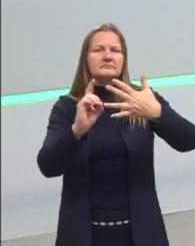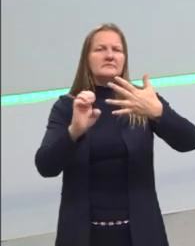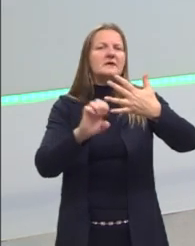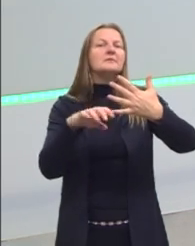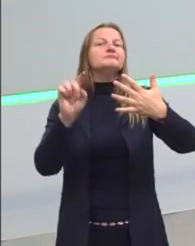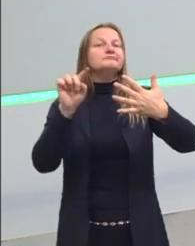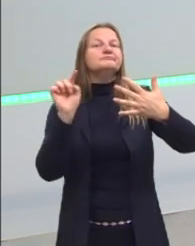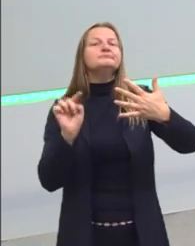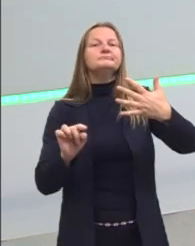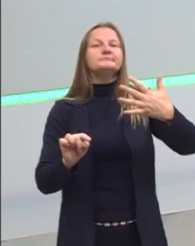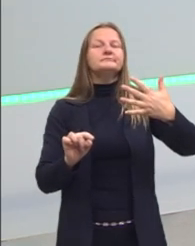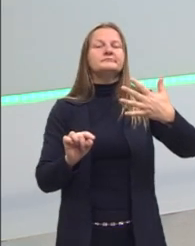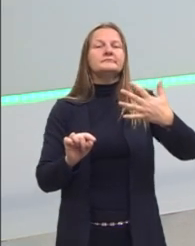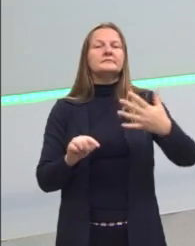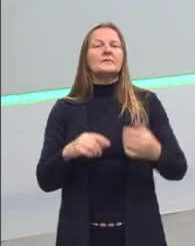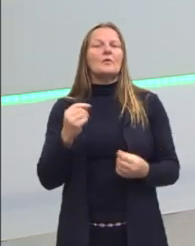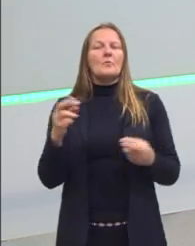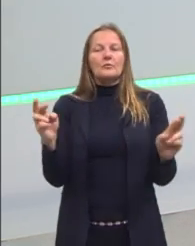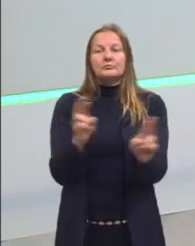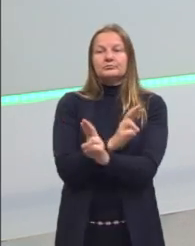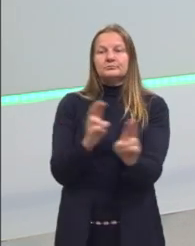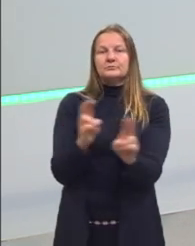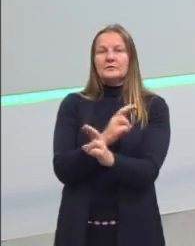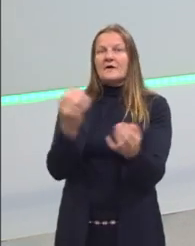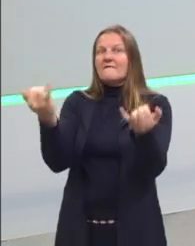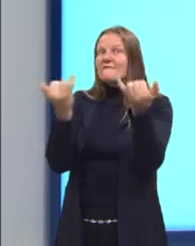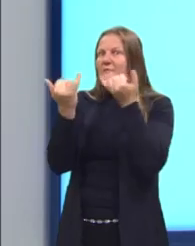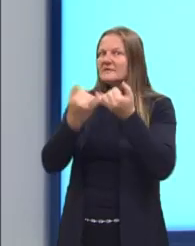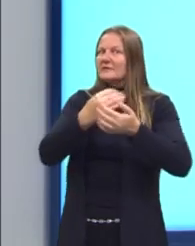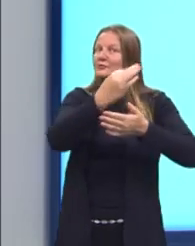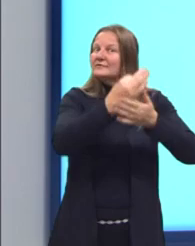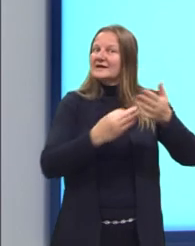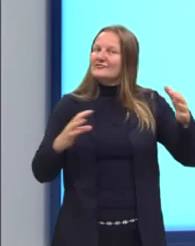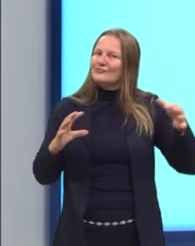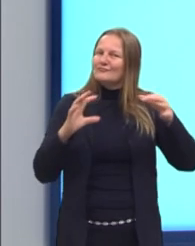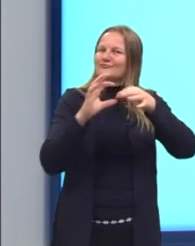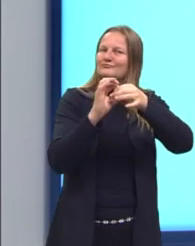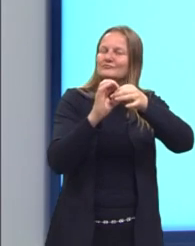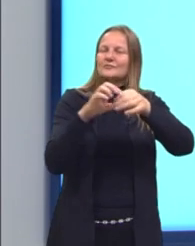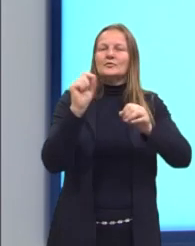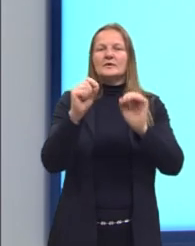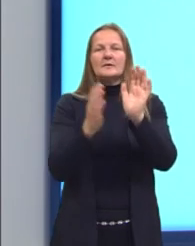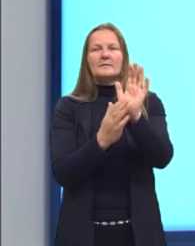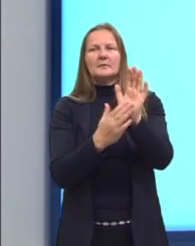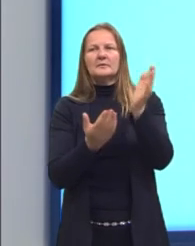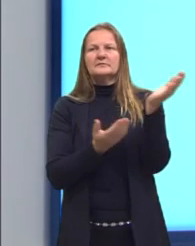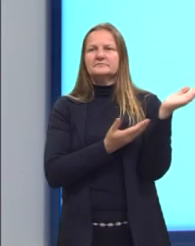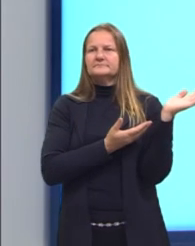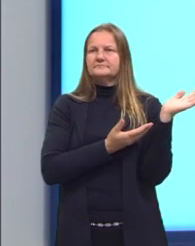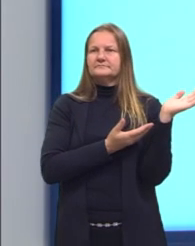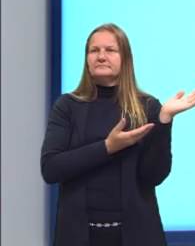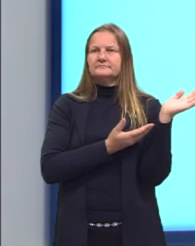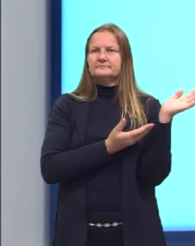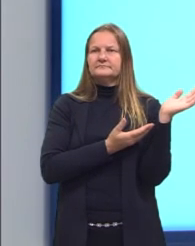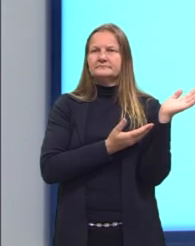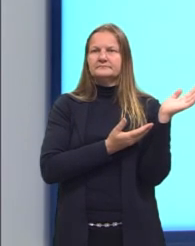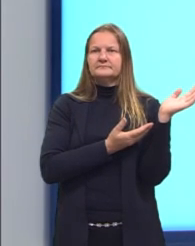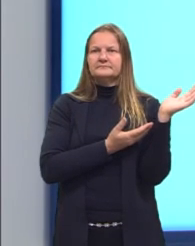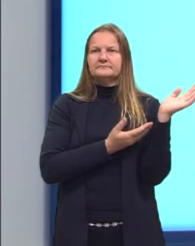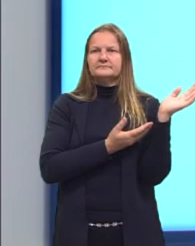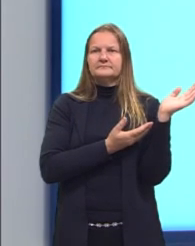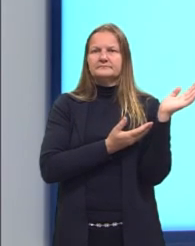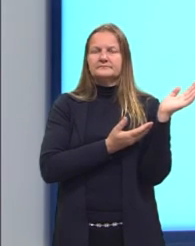falando sobre a articulação das informações. Ela vai nos propor exatamente esse questionamento